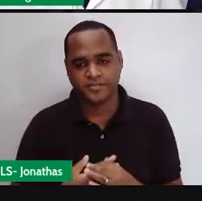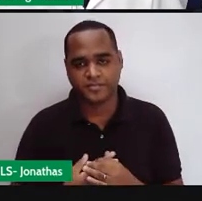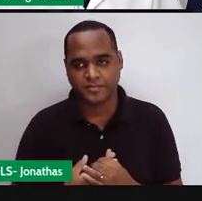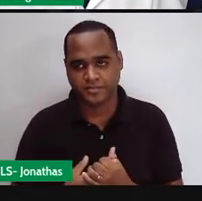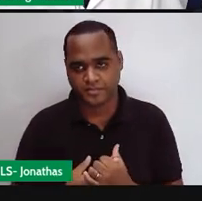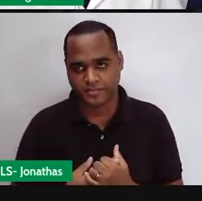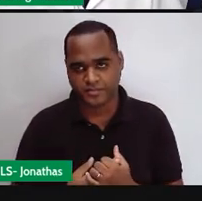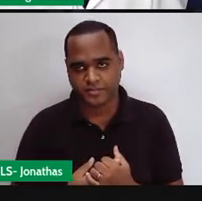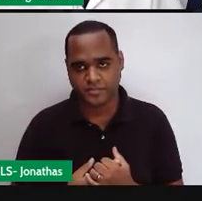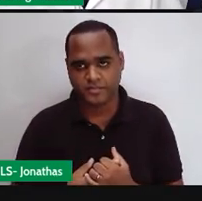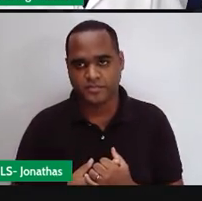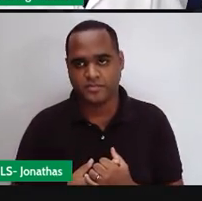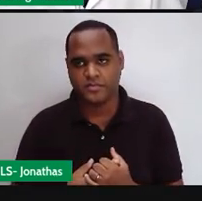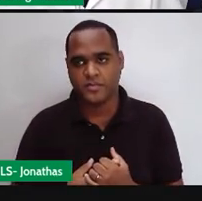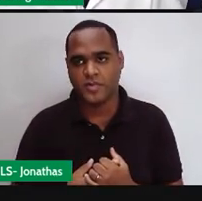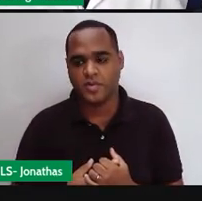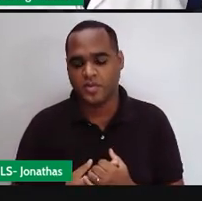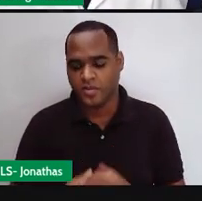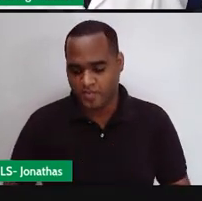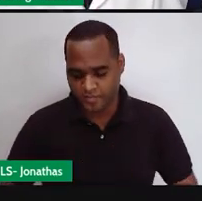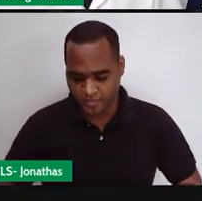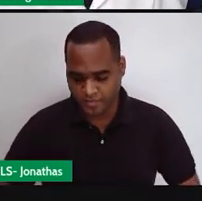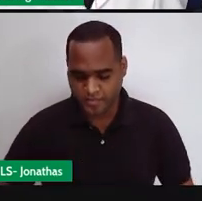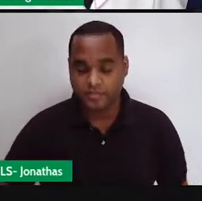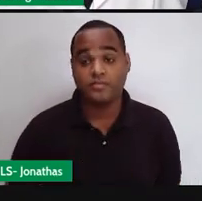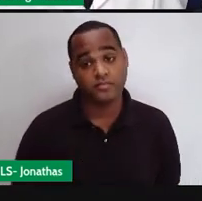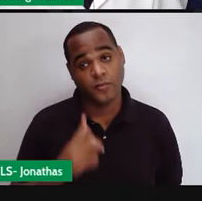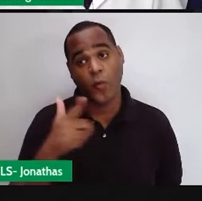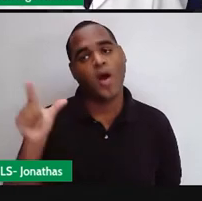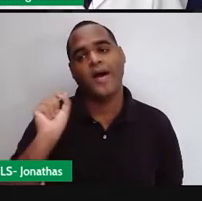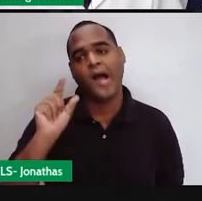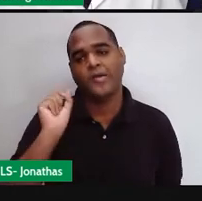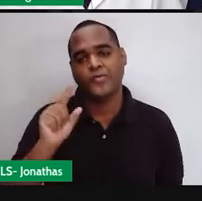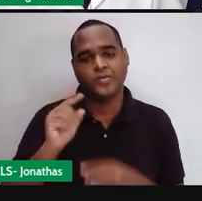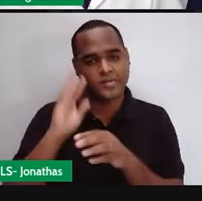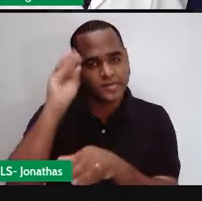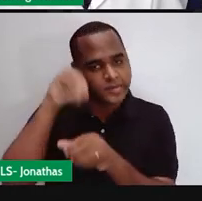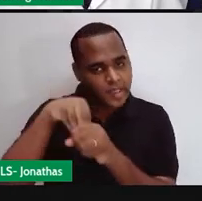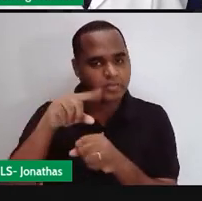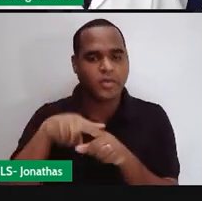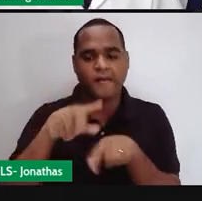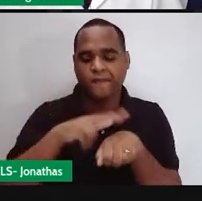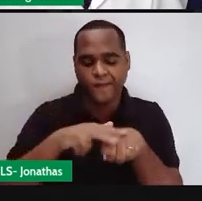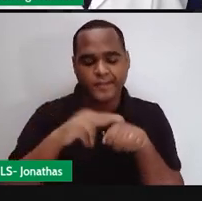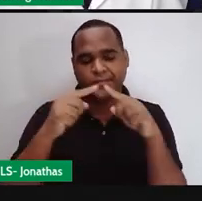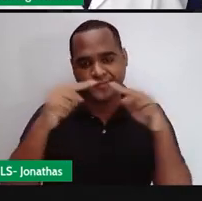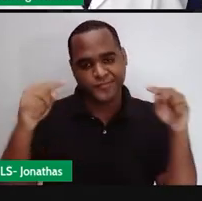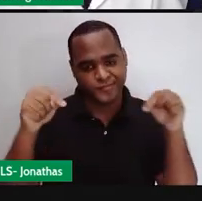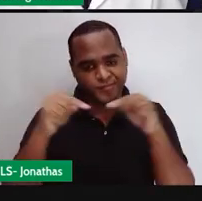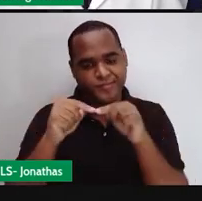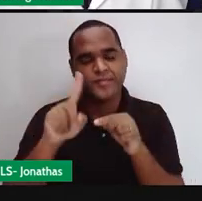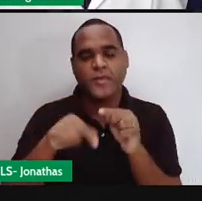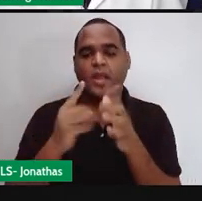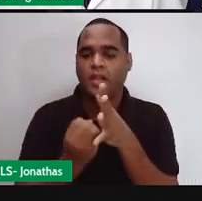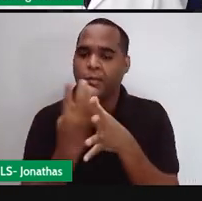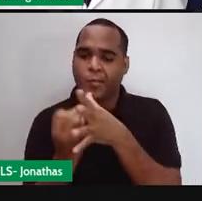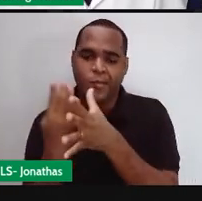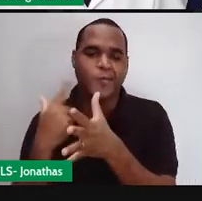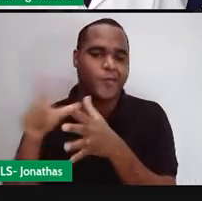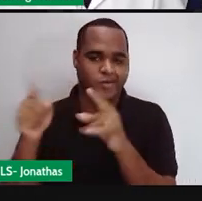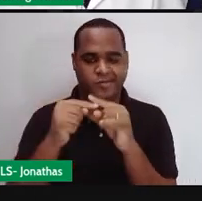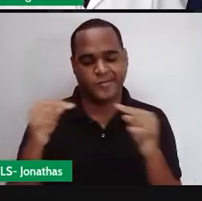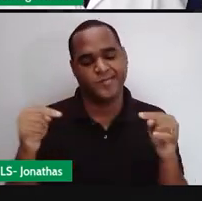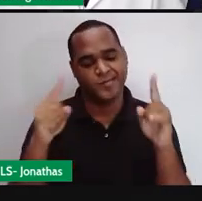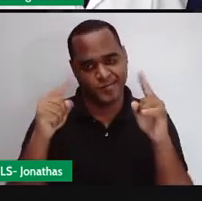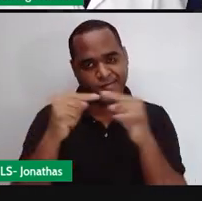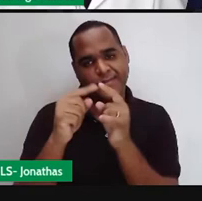com esse ladozinho azul nesse retângulo verde, vai formar essa aberturazinha aqui, que